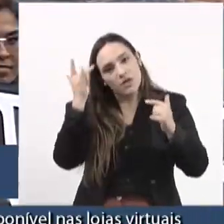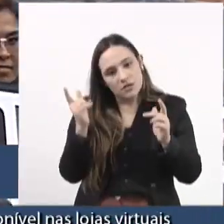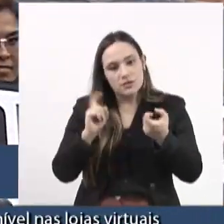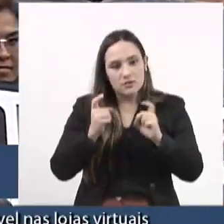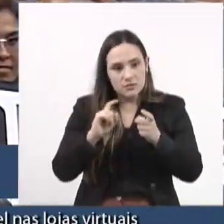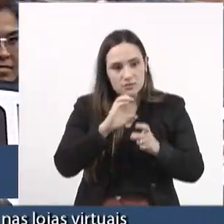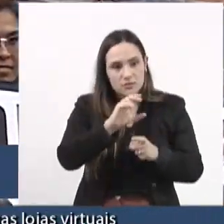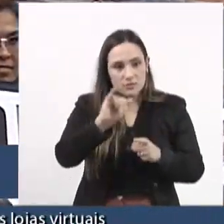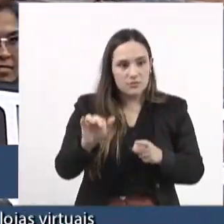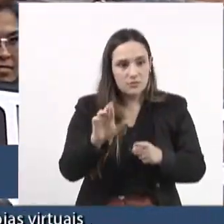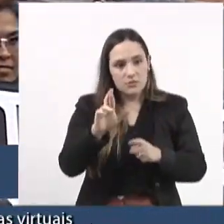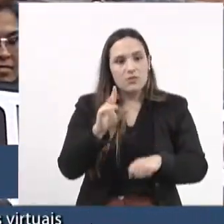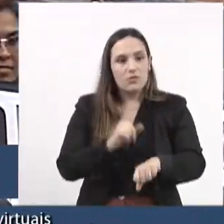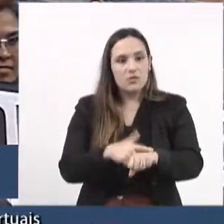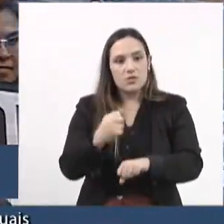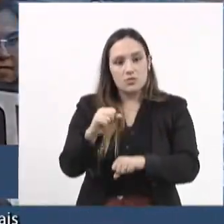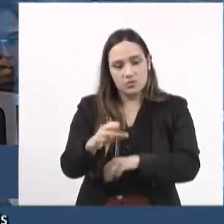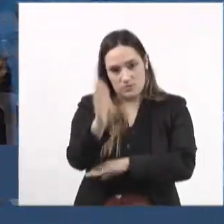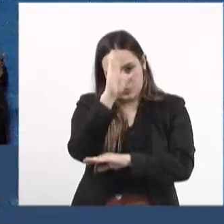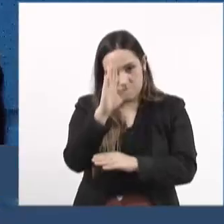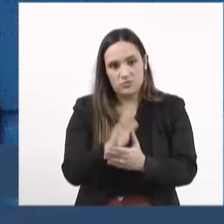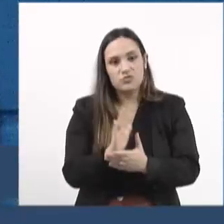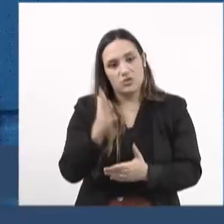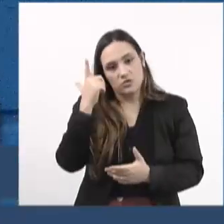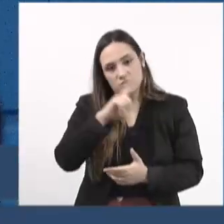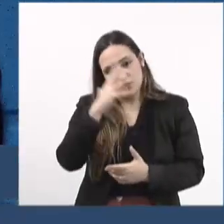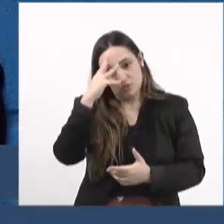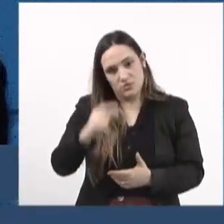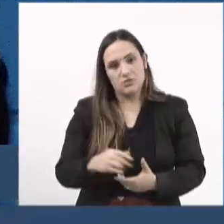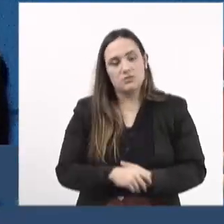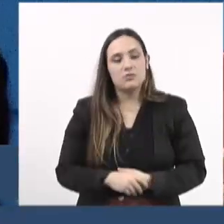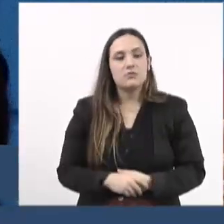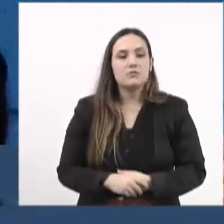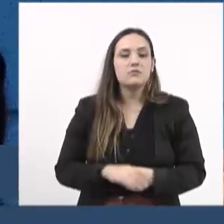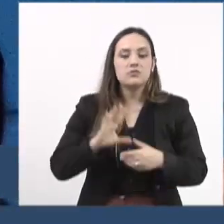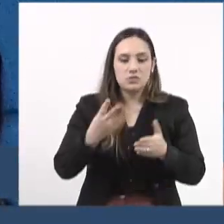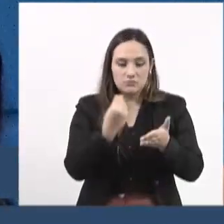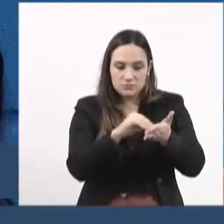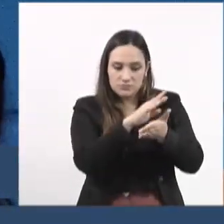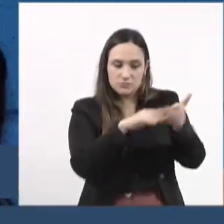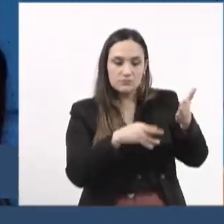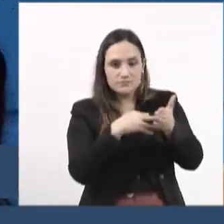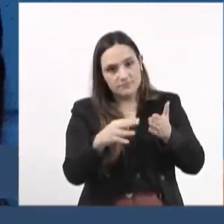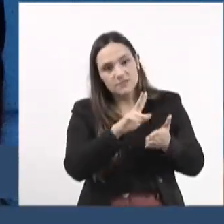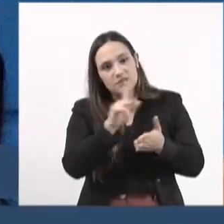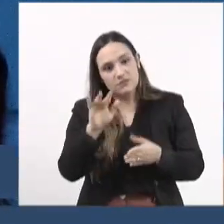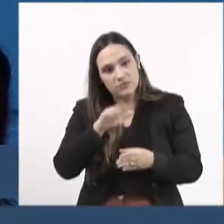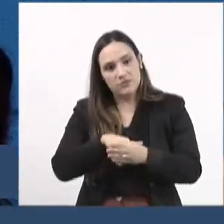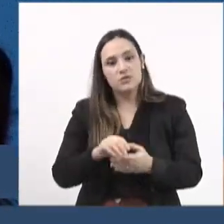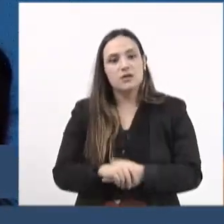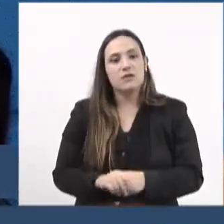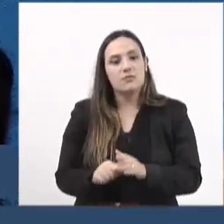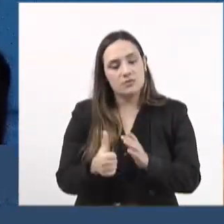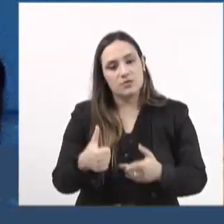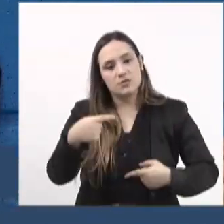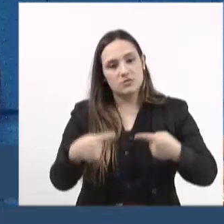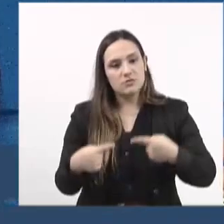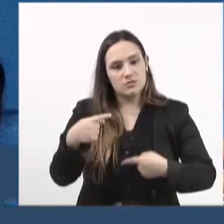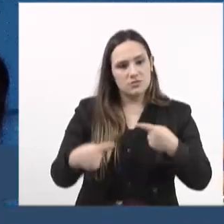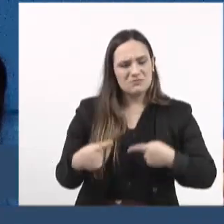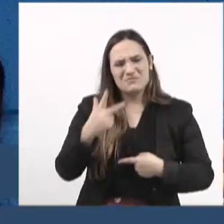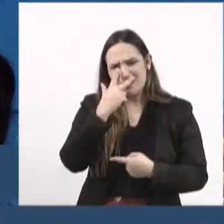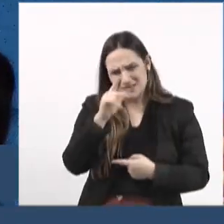CCJ é às oito horas, isso vai estar resolvido e já está calendarizado para votar em primeiro, parecer, me parece que está